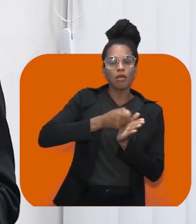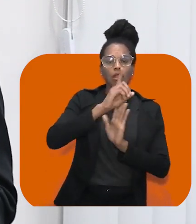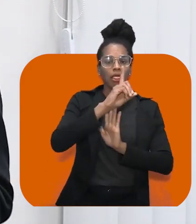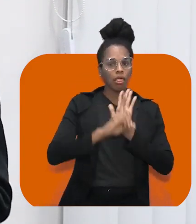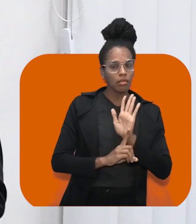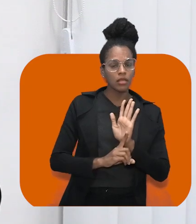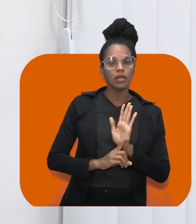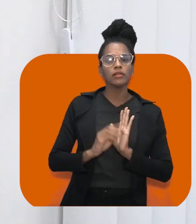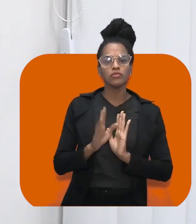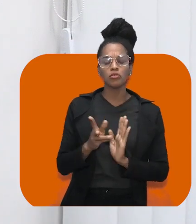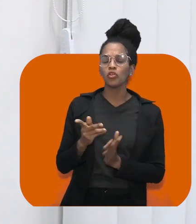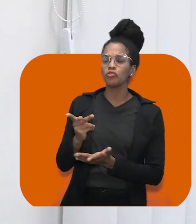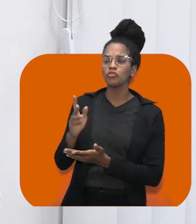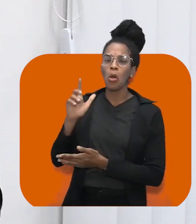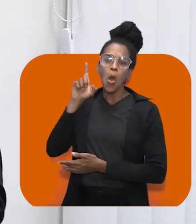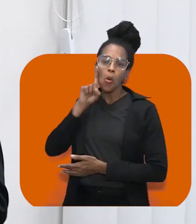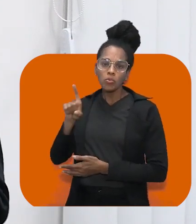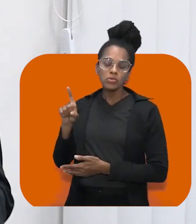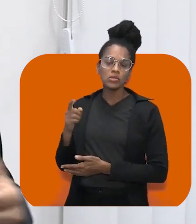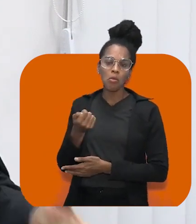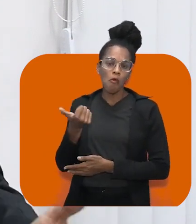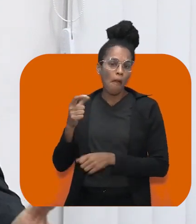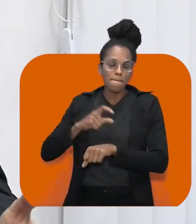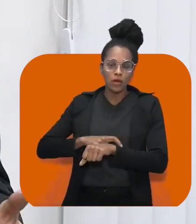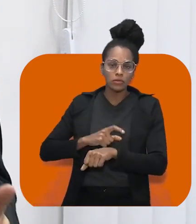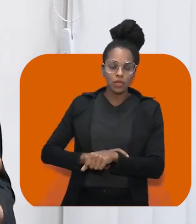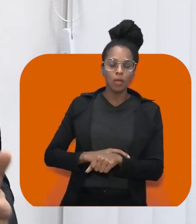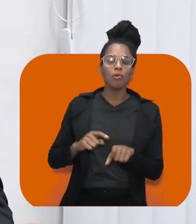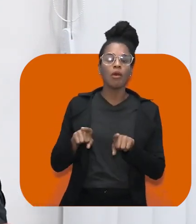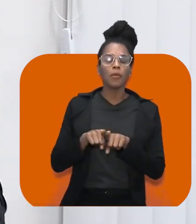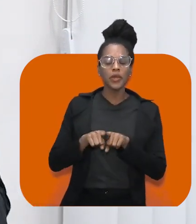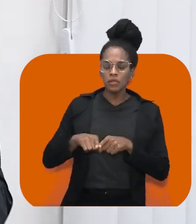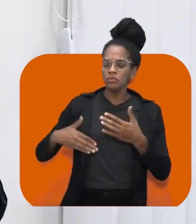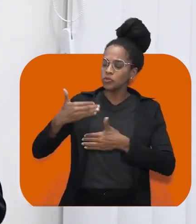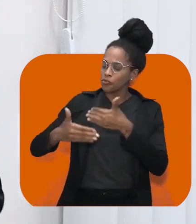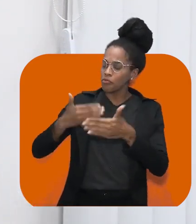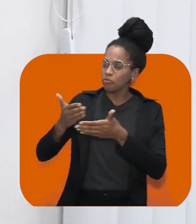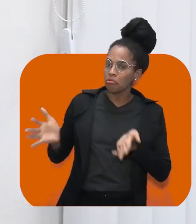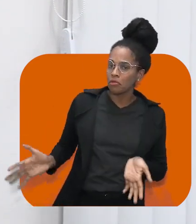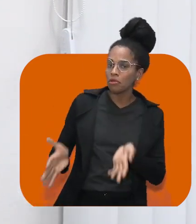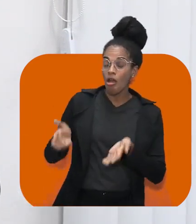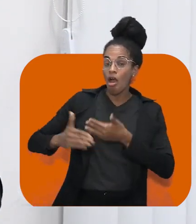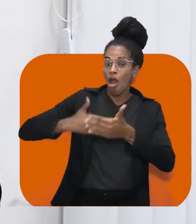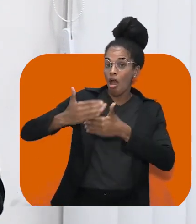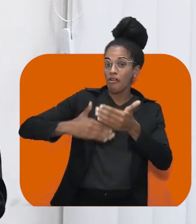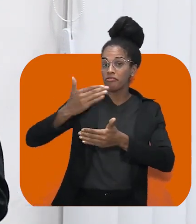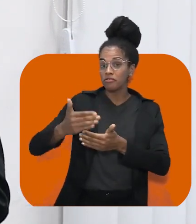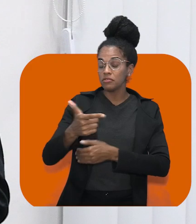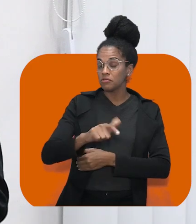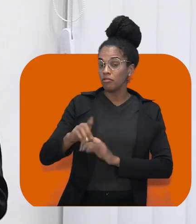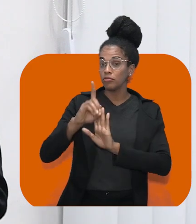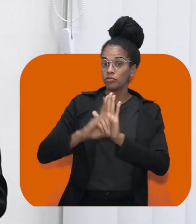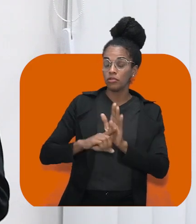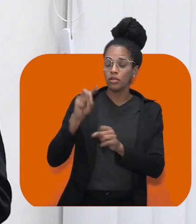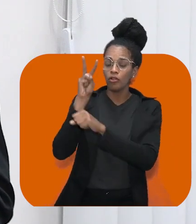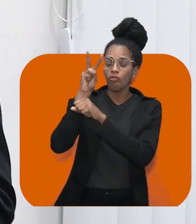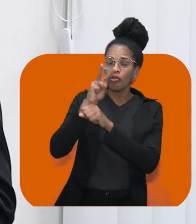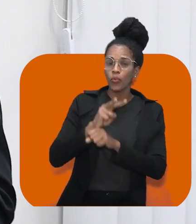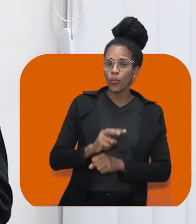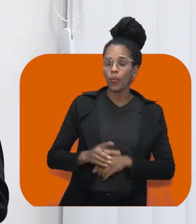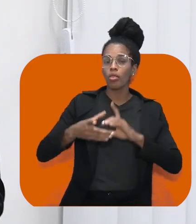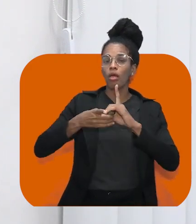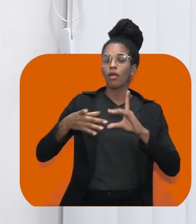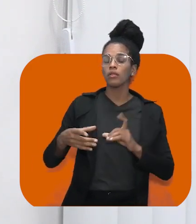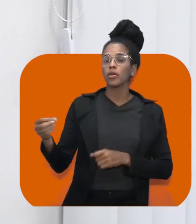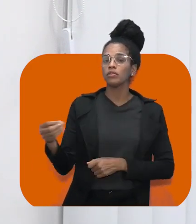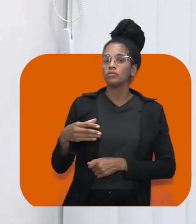tentativa de interferência do crime organizado nas candidaturas. Nós, que fazemos o Ministério Público de Pernambuco, só temos a agradecer